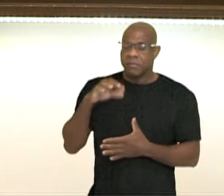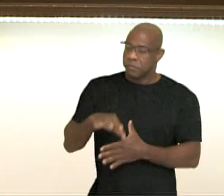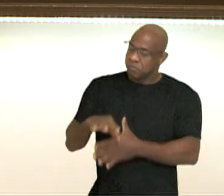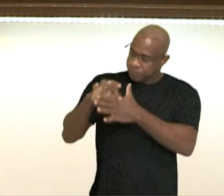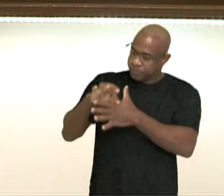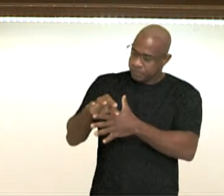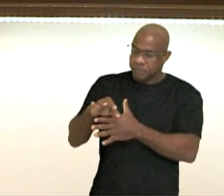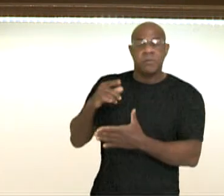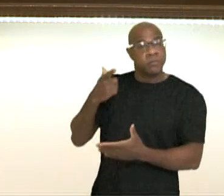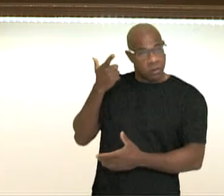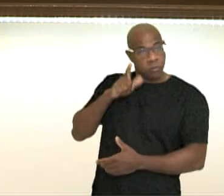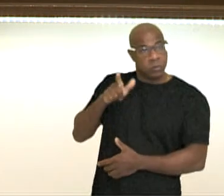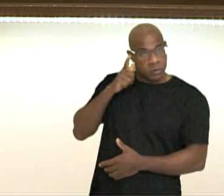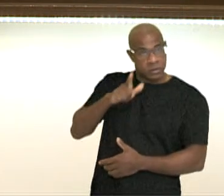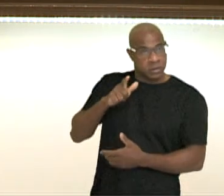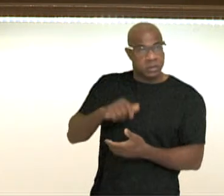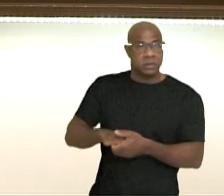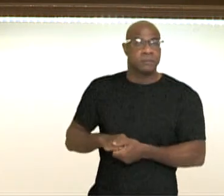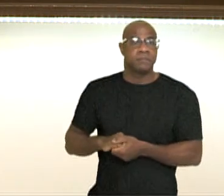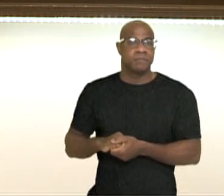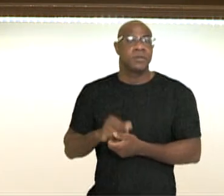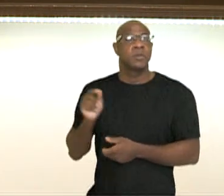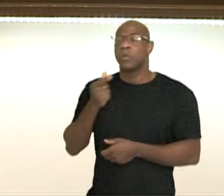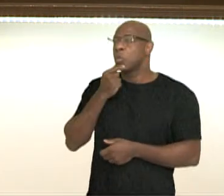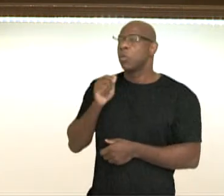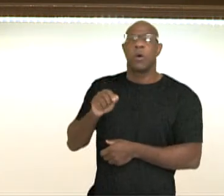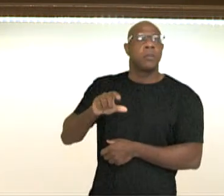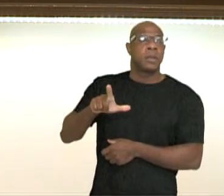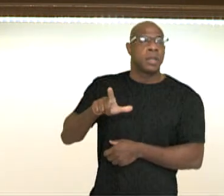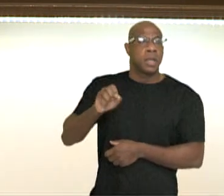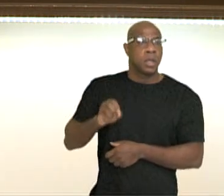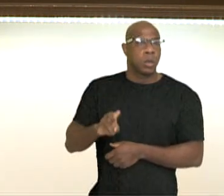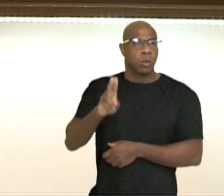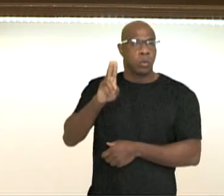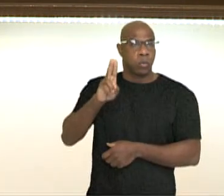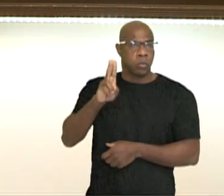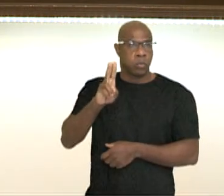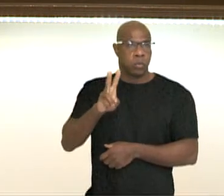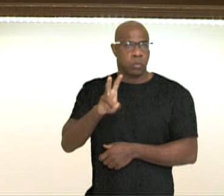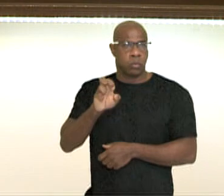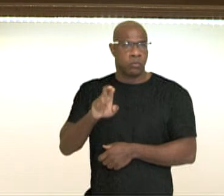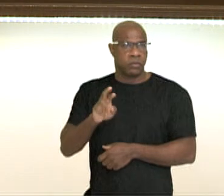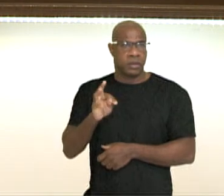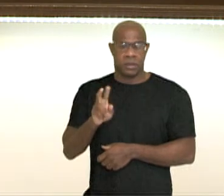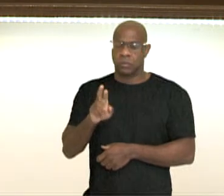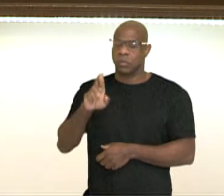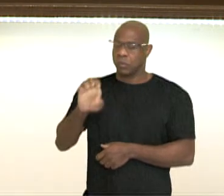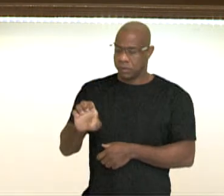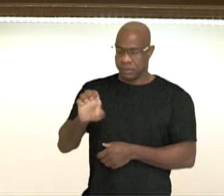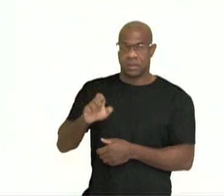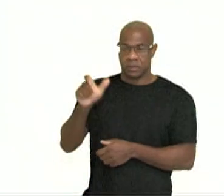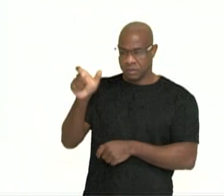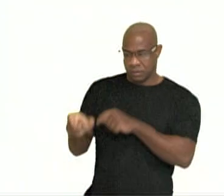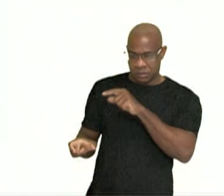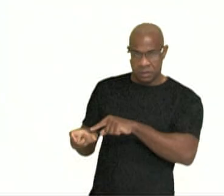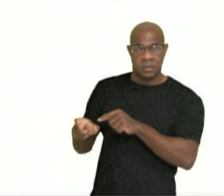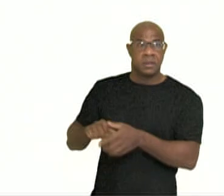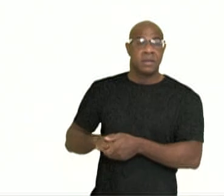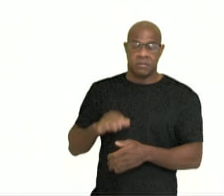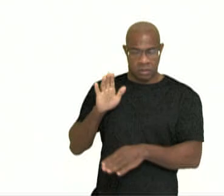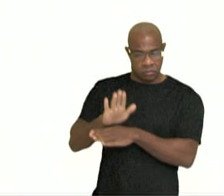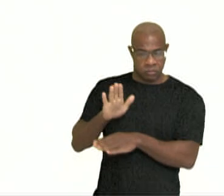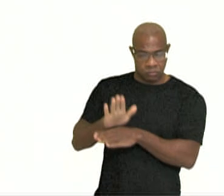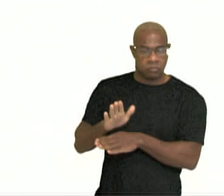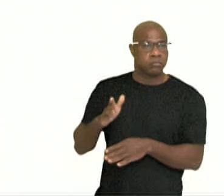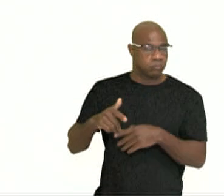essa revolta e vai conseguir, de fato, muitos feitos com o auxílio também dos próprios espanhóis. Eles